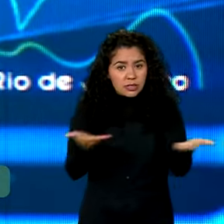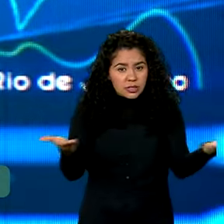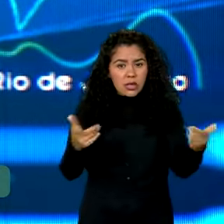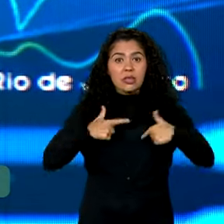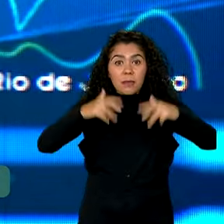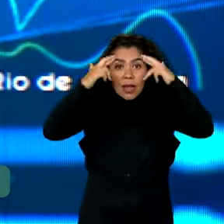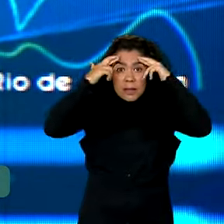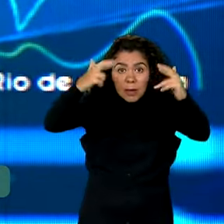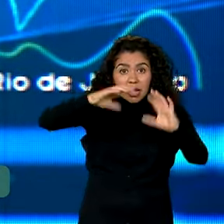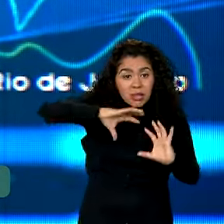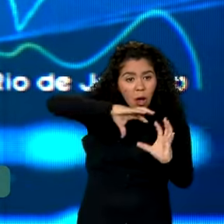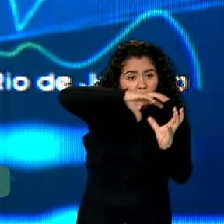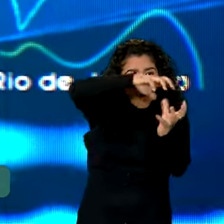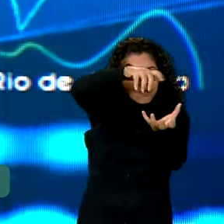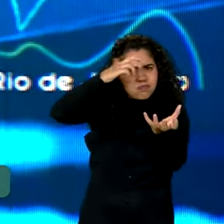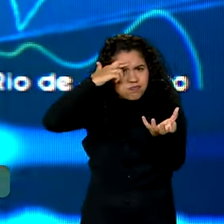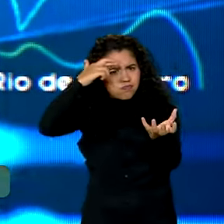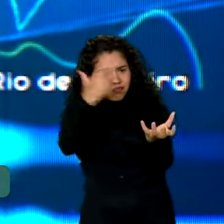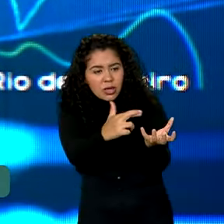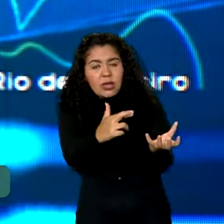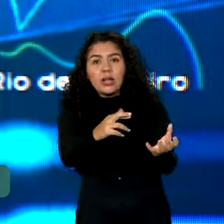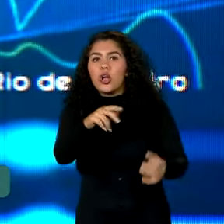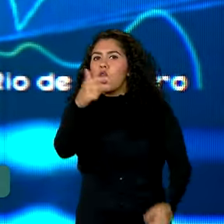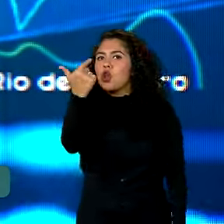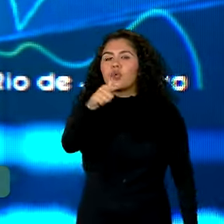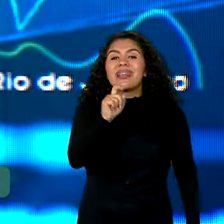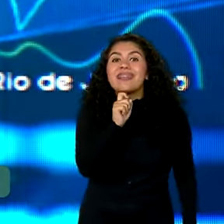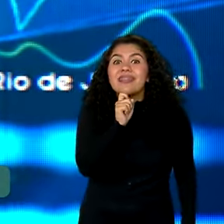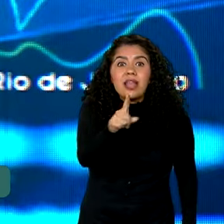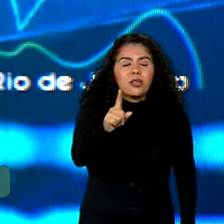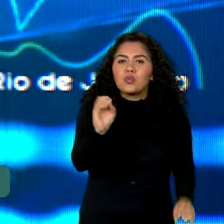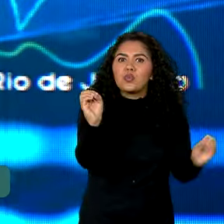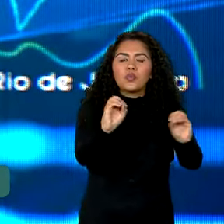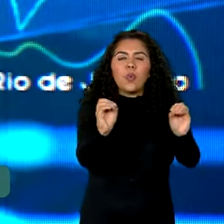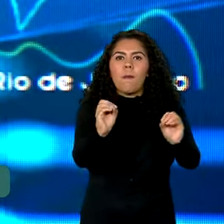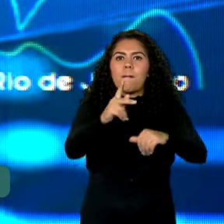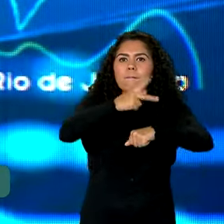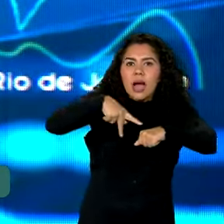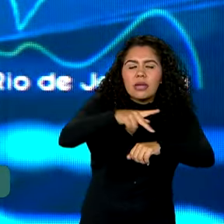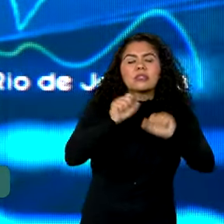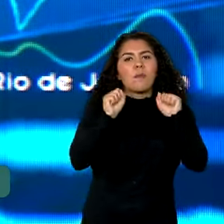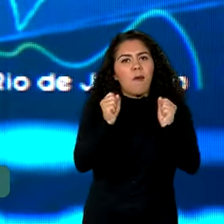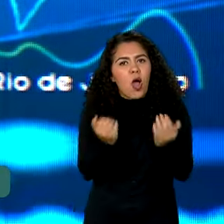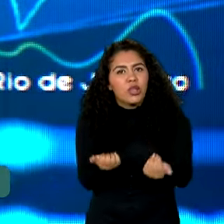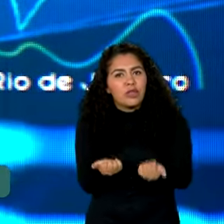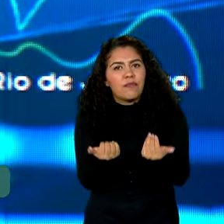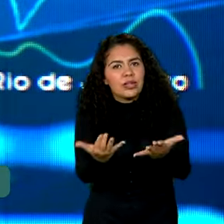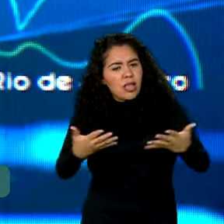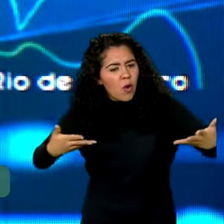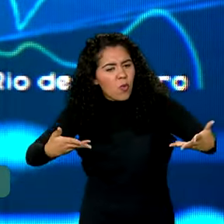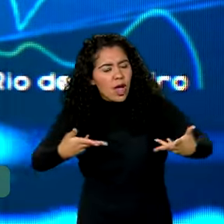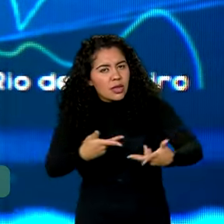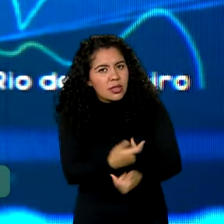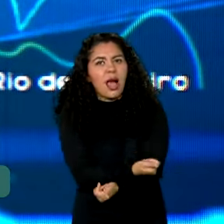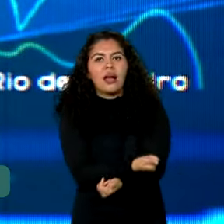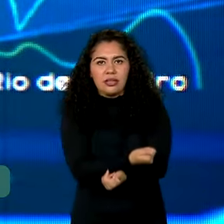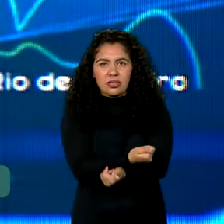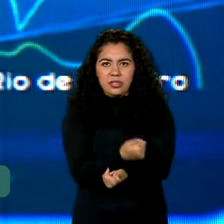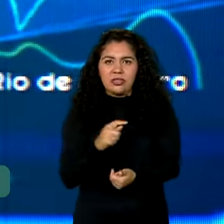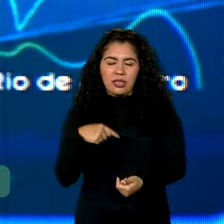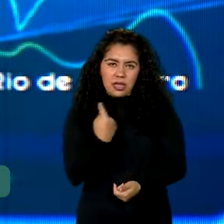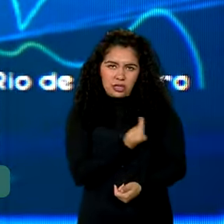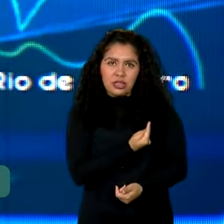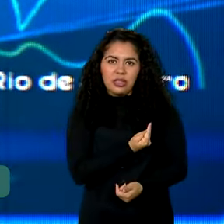ao planeta Terra. Não tem nenhum país que pode oferecer a qualidade das coisas que nós vamos